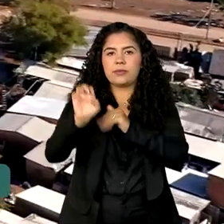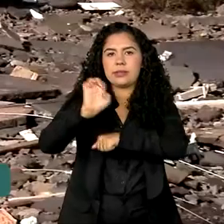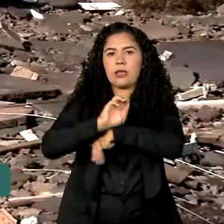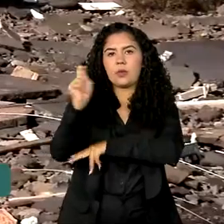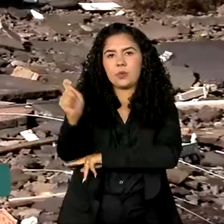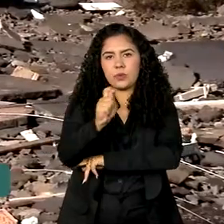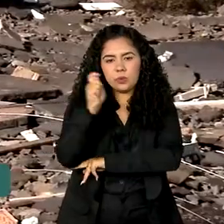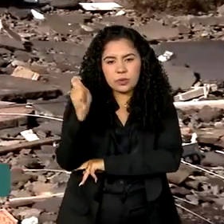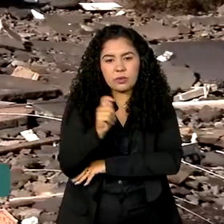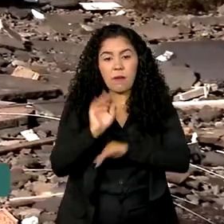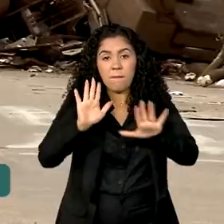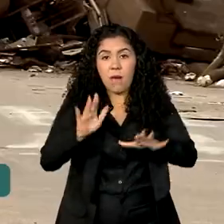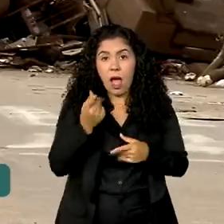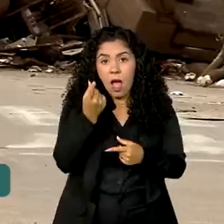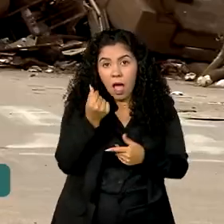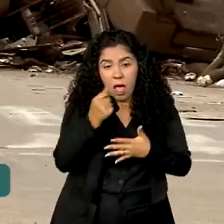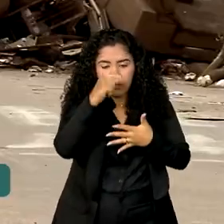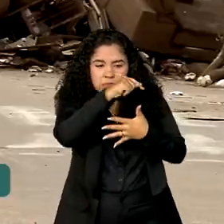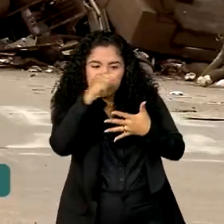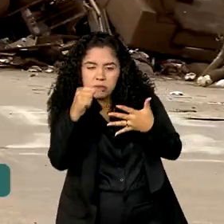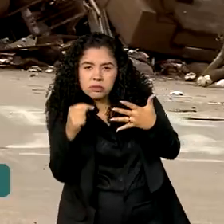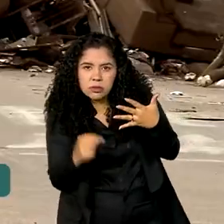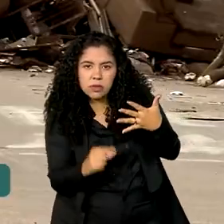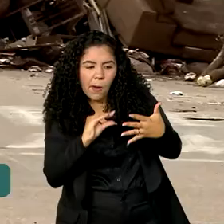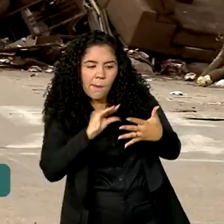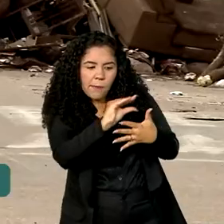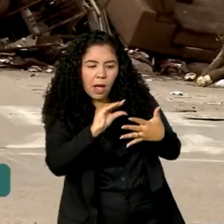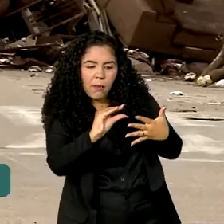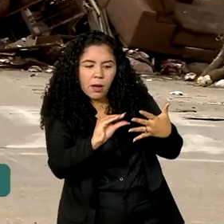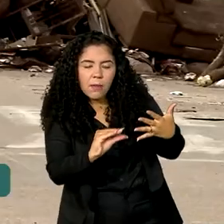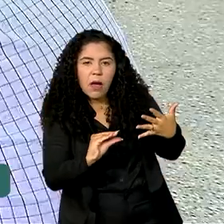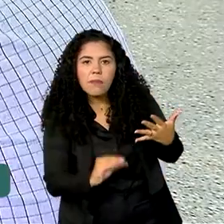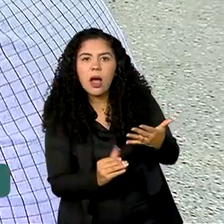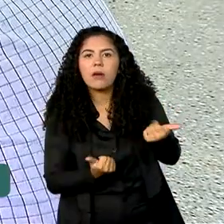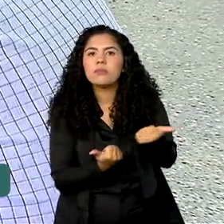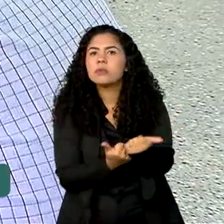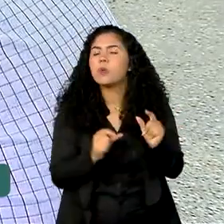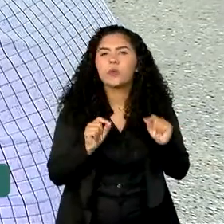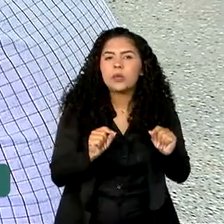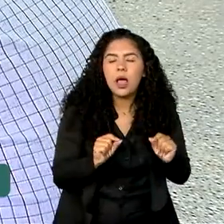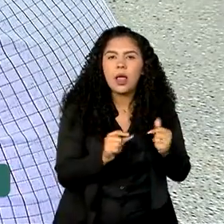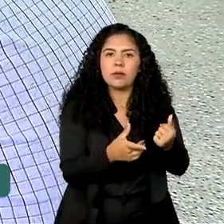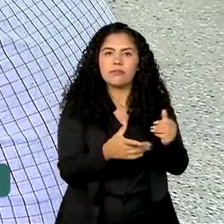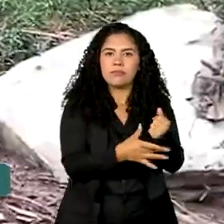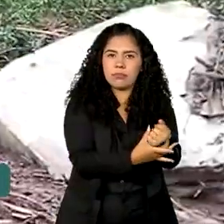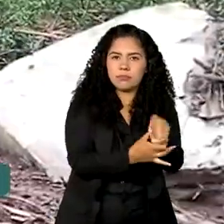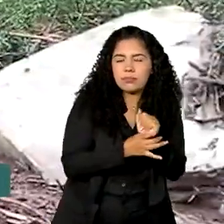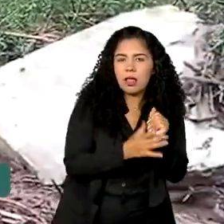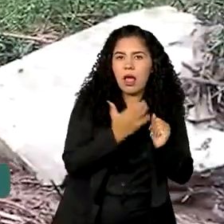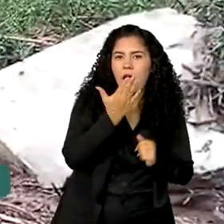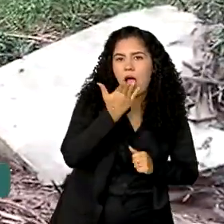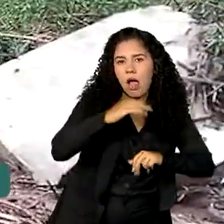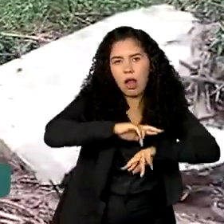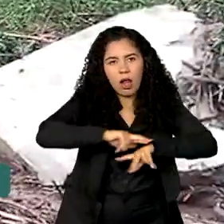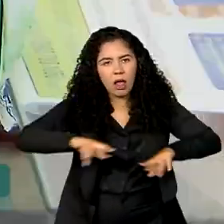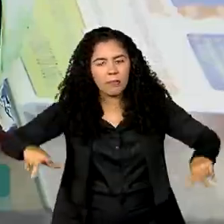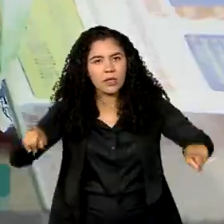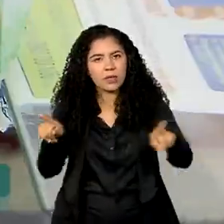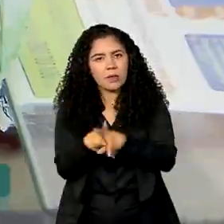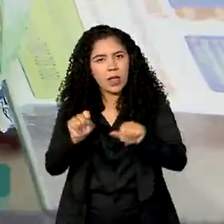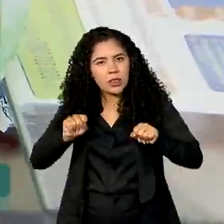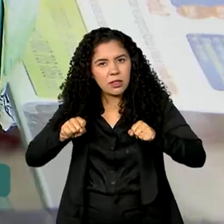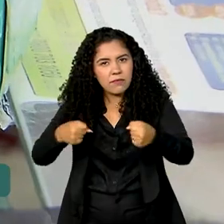Sul. Os recursos estão auxiliando, por exemplo, na segurança alimentar, defesa civil,